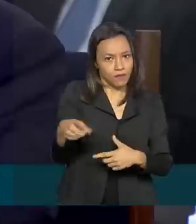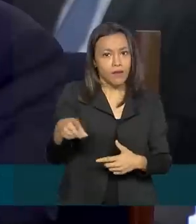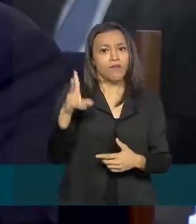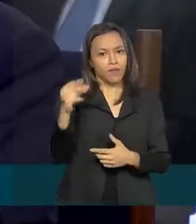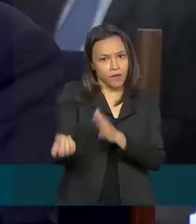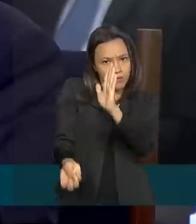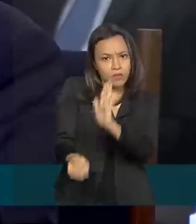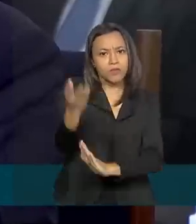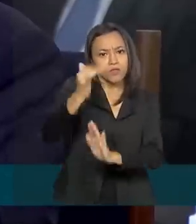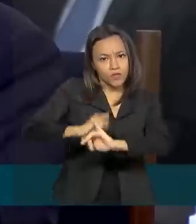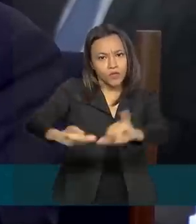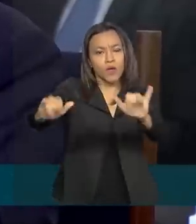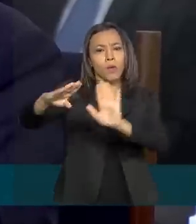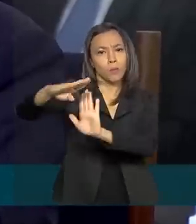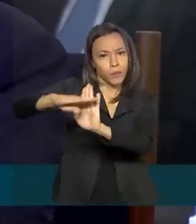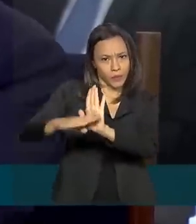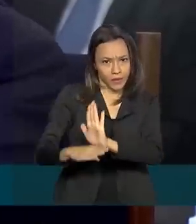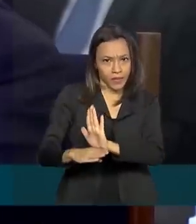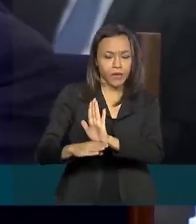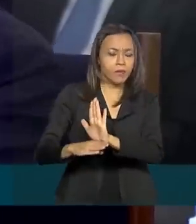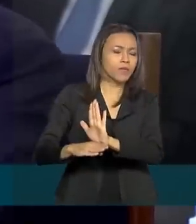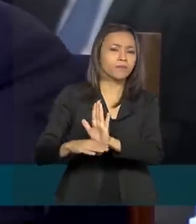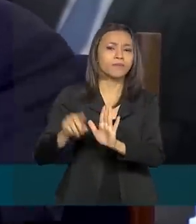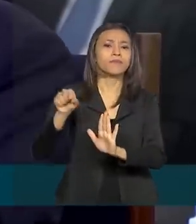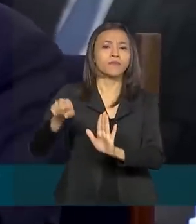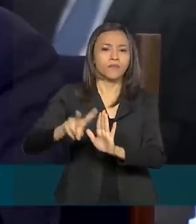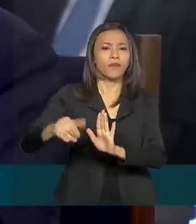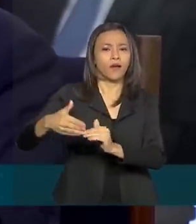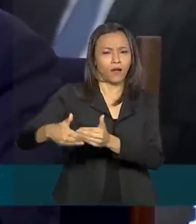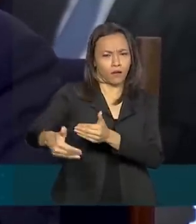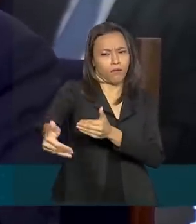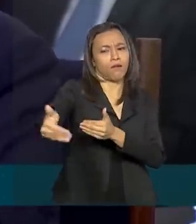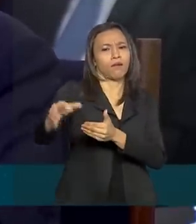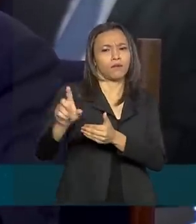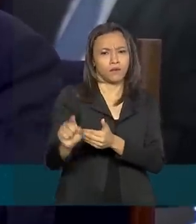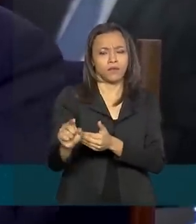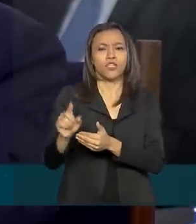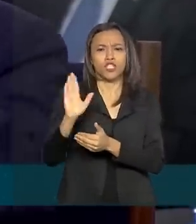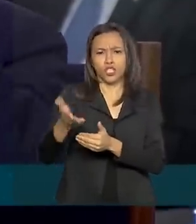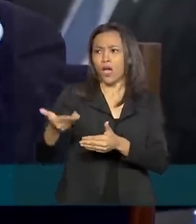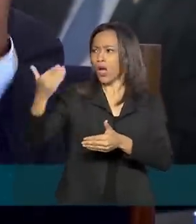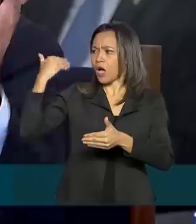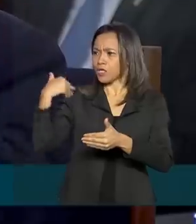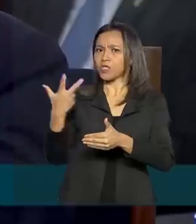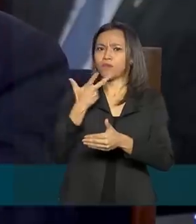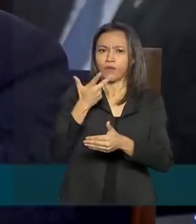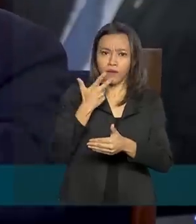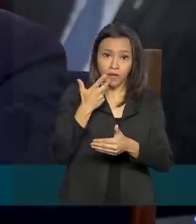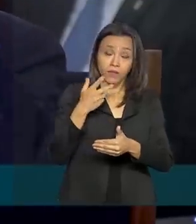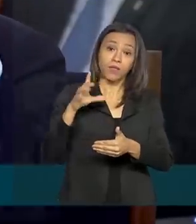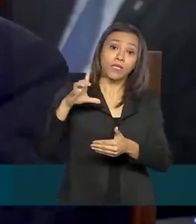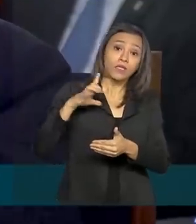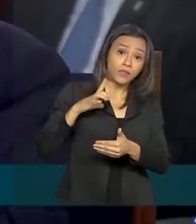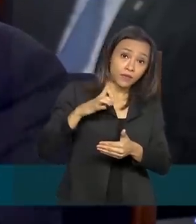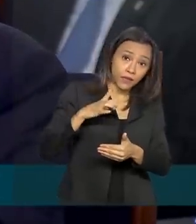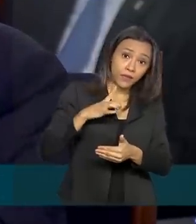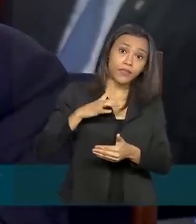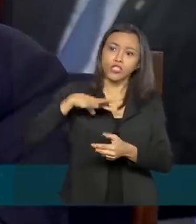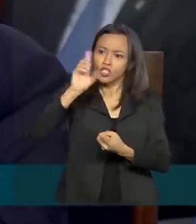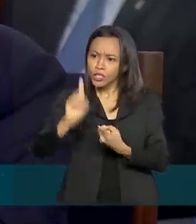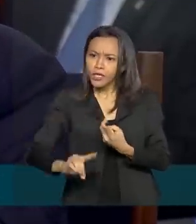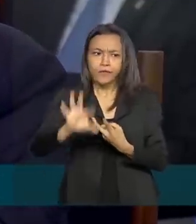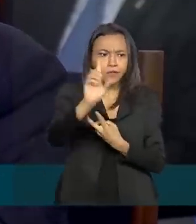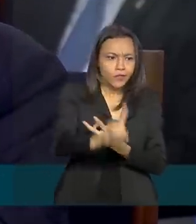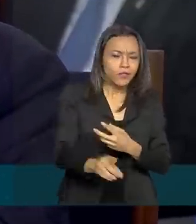programa verde e amarelo, que o presidente, durante a campanha já tinha dito, há regimes onde tem muitos direitos e pouquíssimos